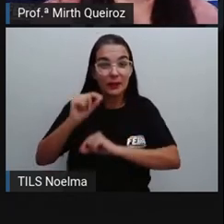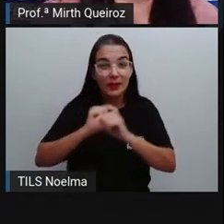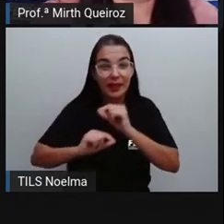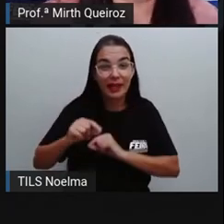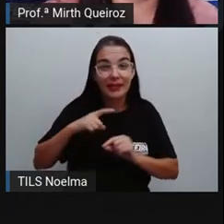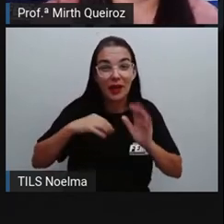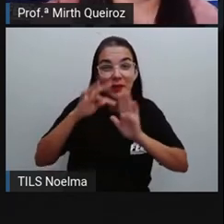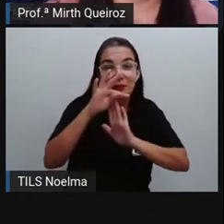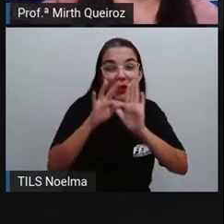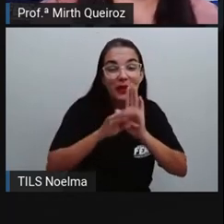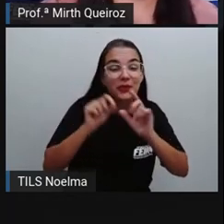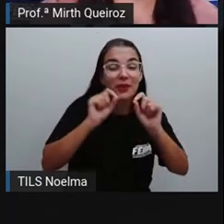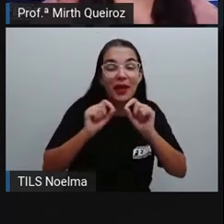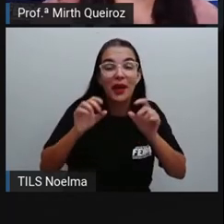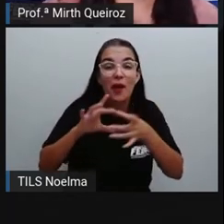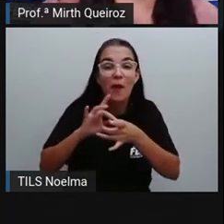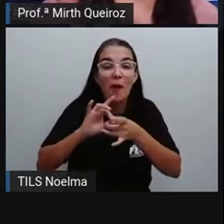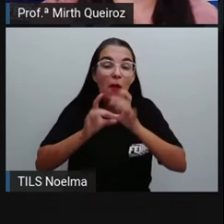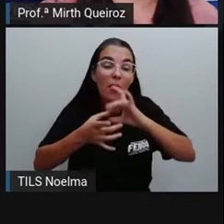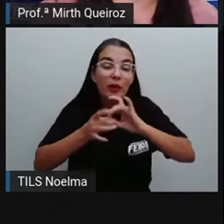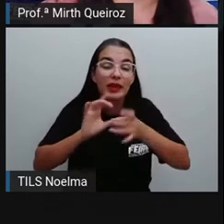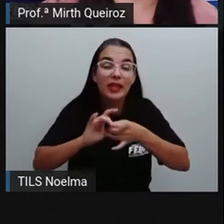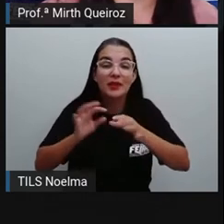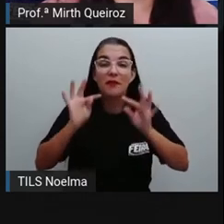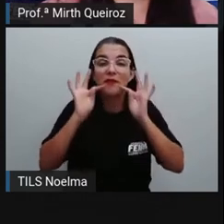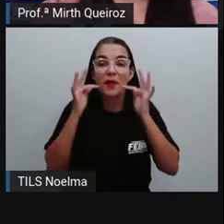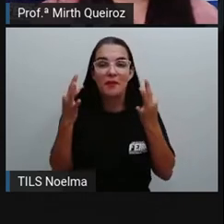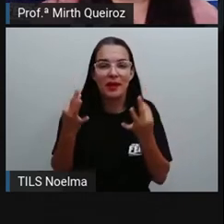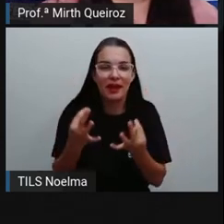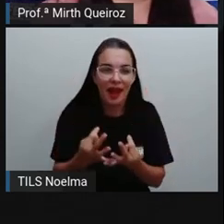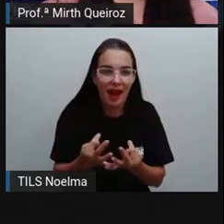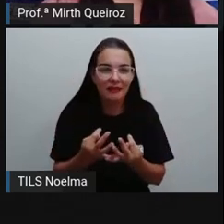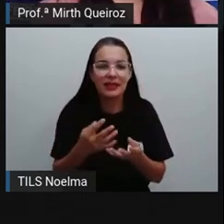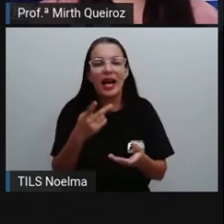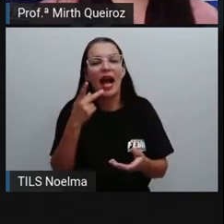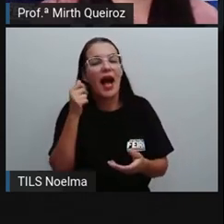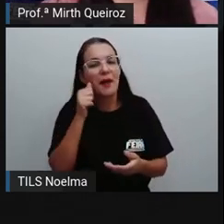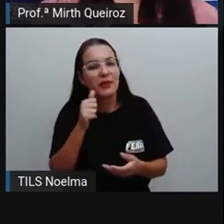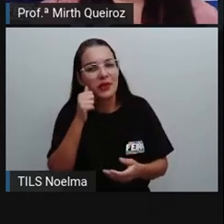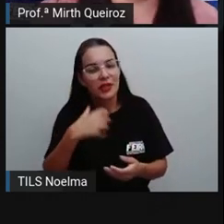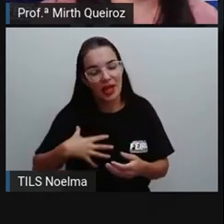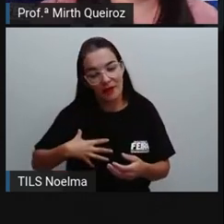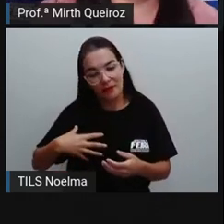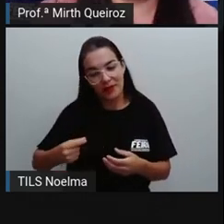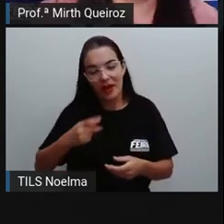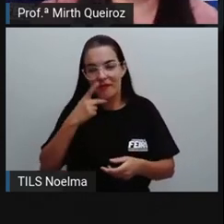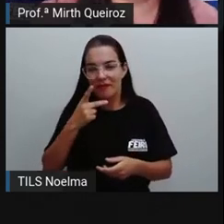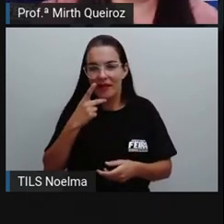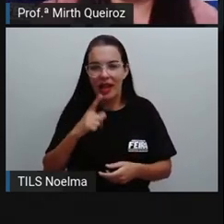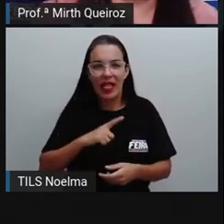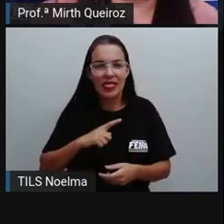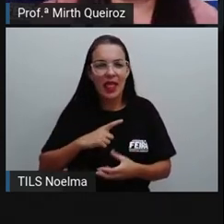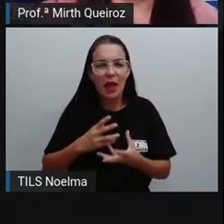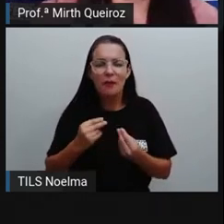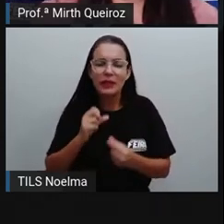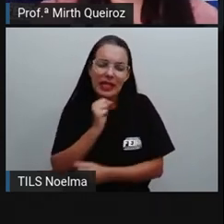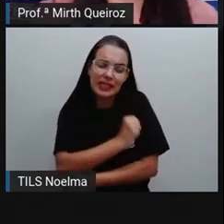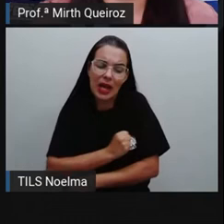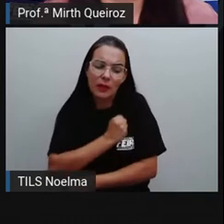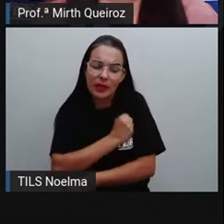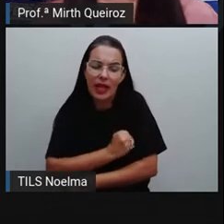específico. A autora cita a saudade da mãe, inclusive ela coloca saudades, saudades, saudades,